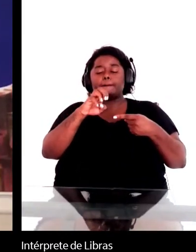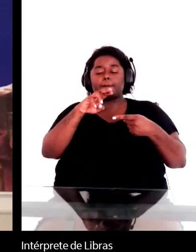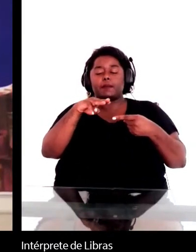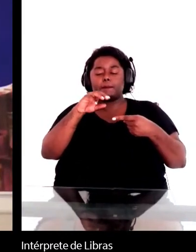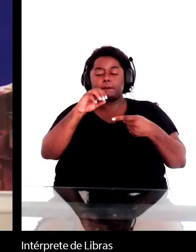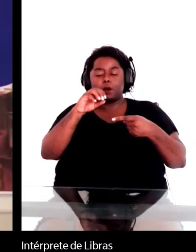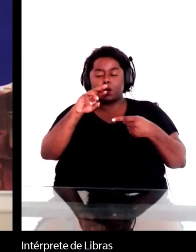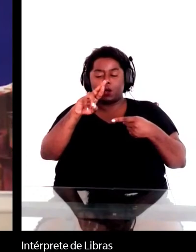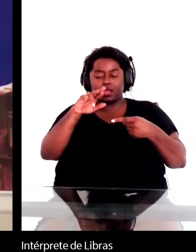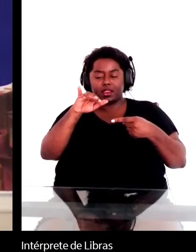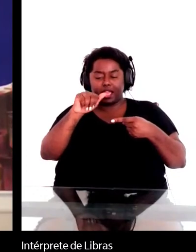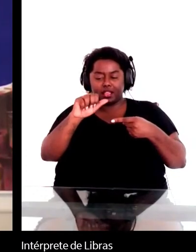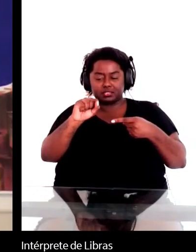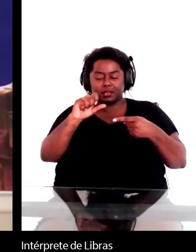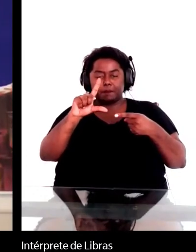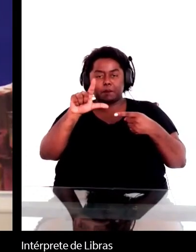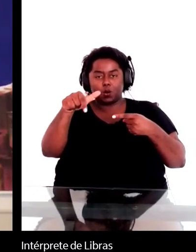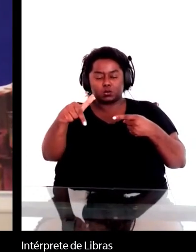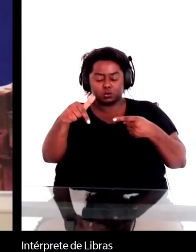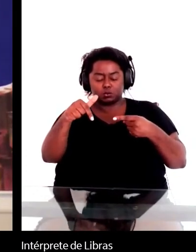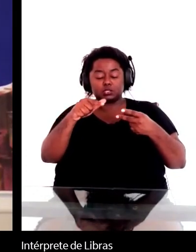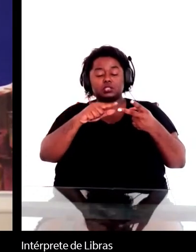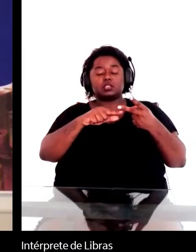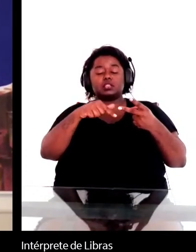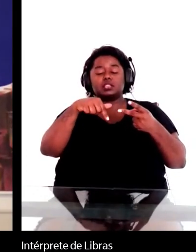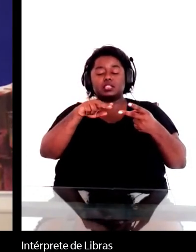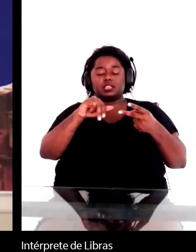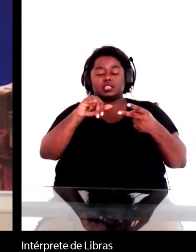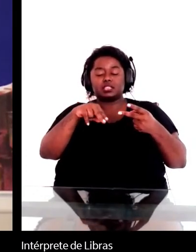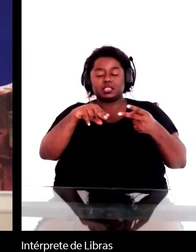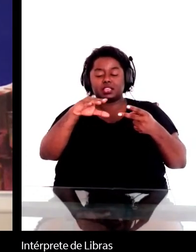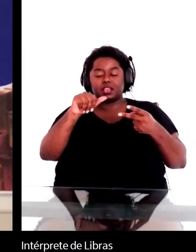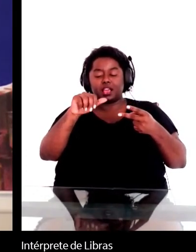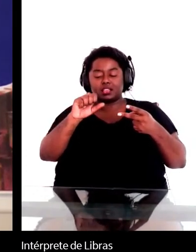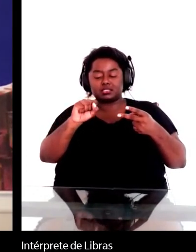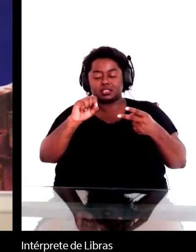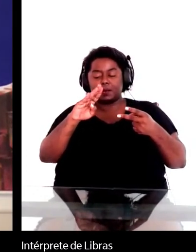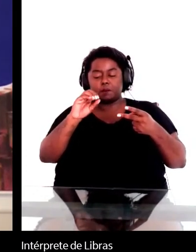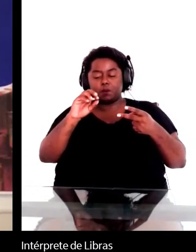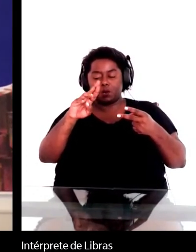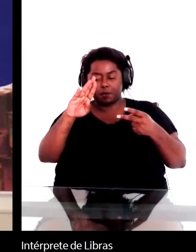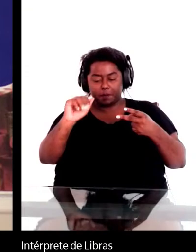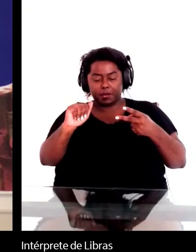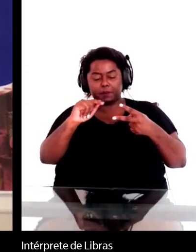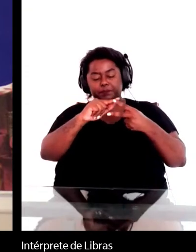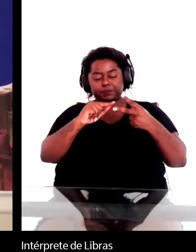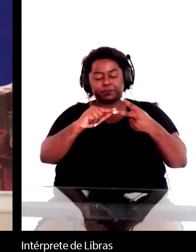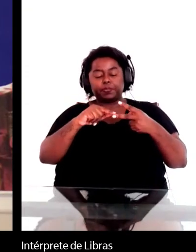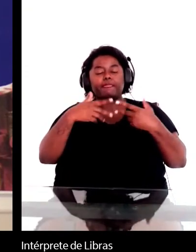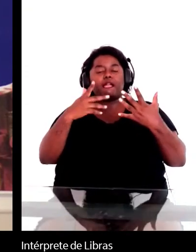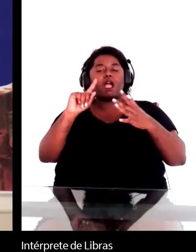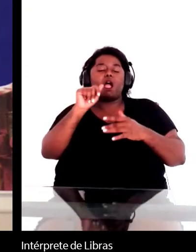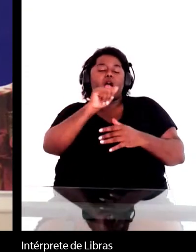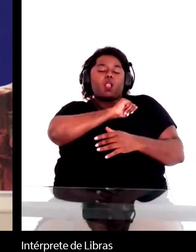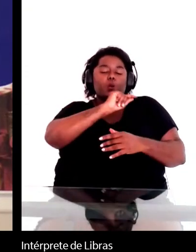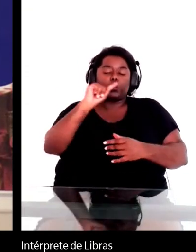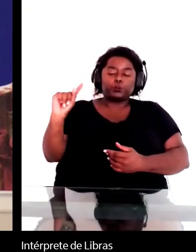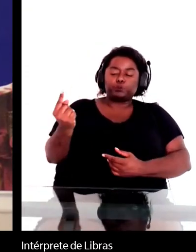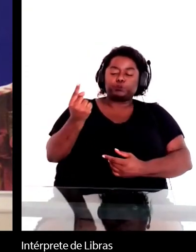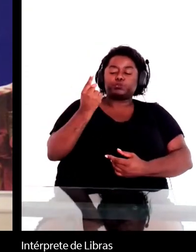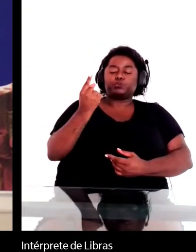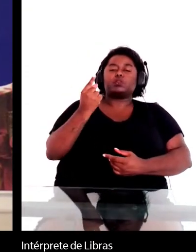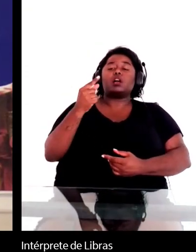aí apareceu na minha aula um aluno senior que estava voltando à faculdade ele tinha lido